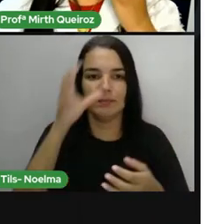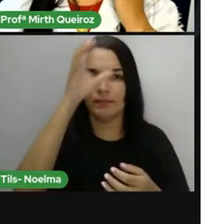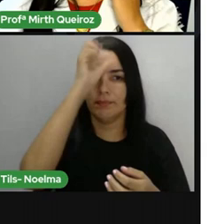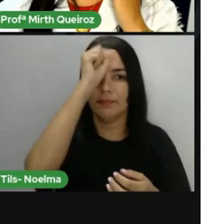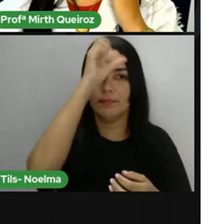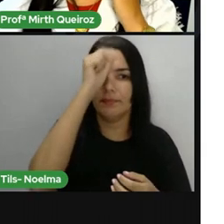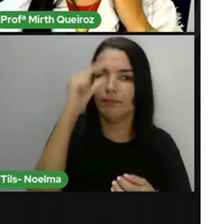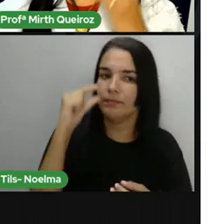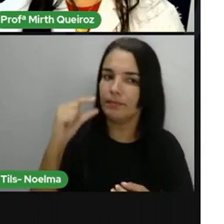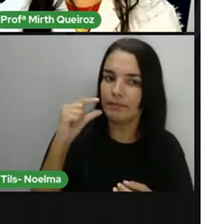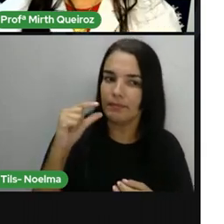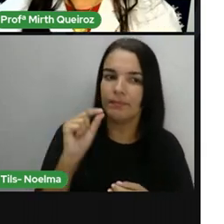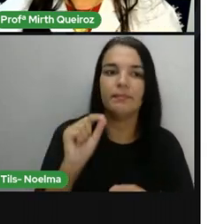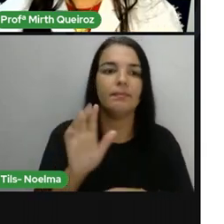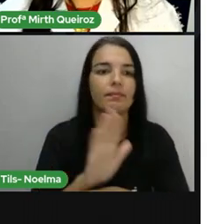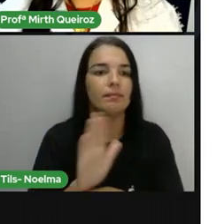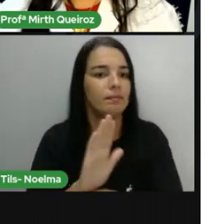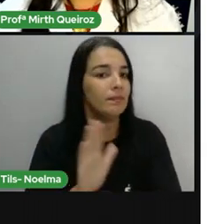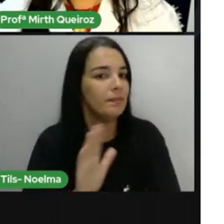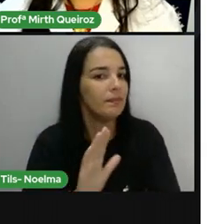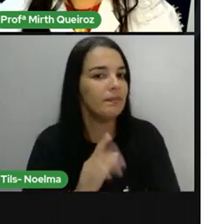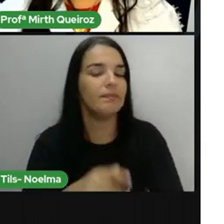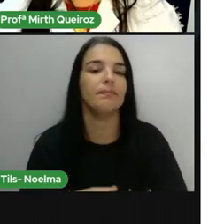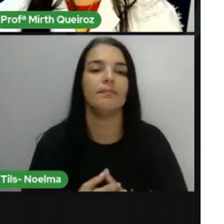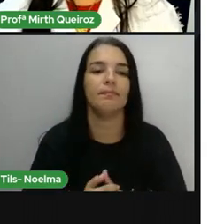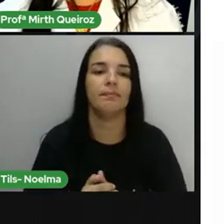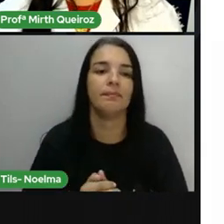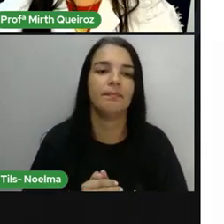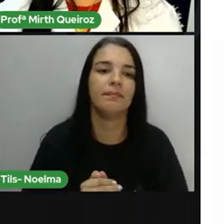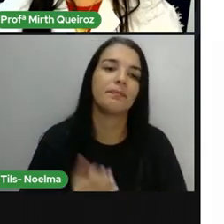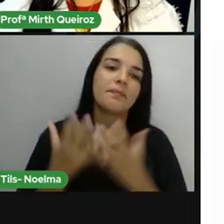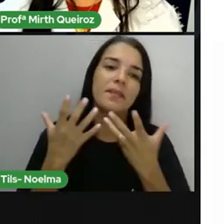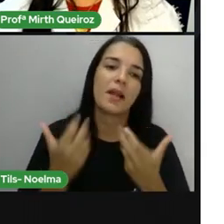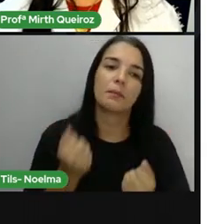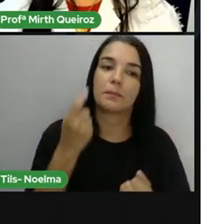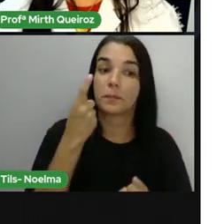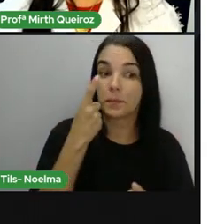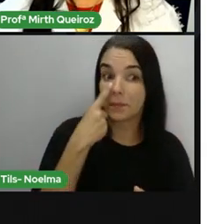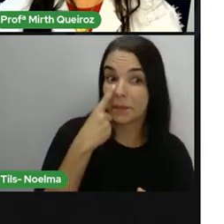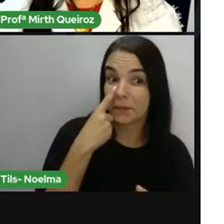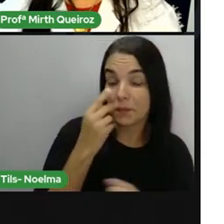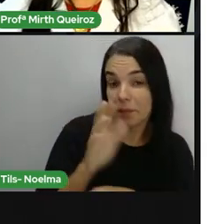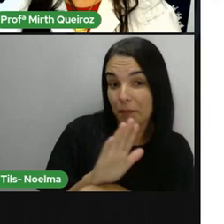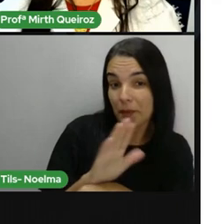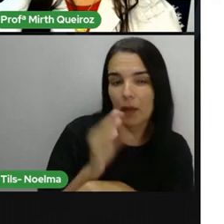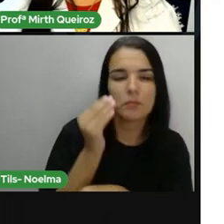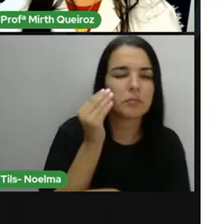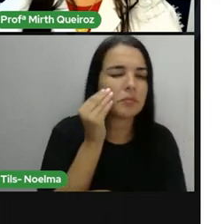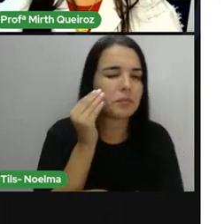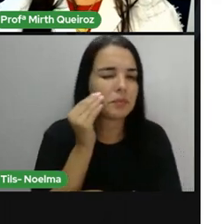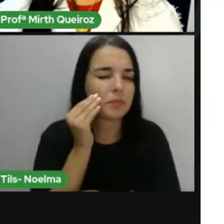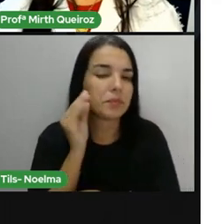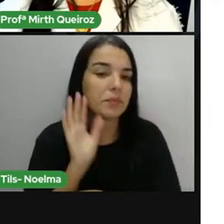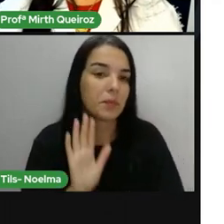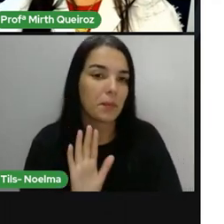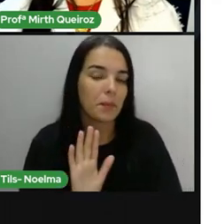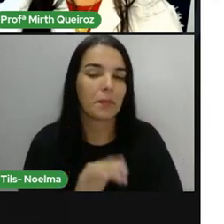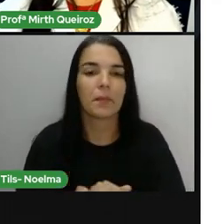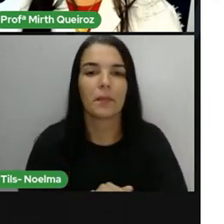a gente aprender um pouquinho mais sobre isso, né? Vamos ver aí um pequeno vídeo onde